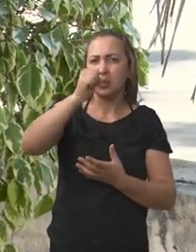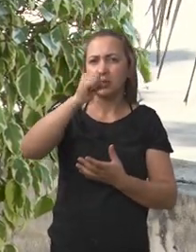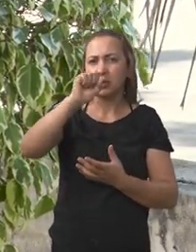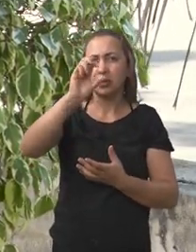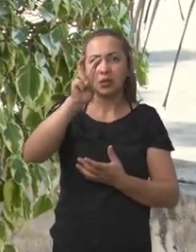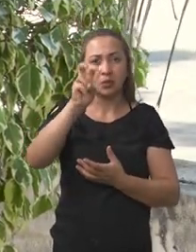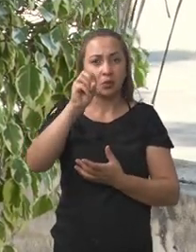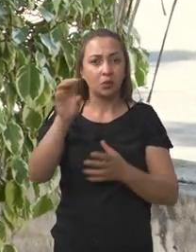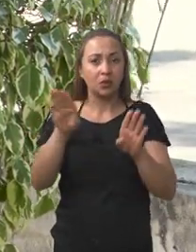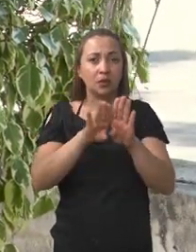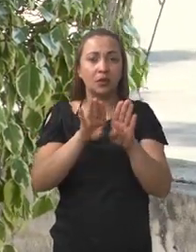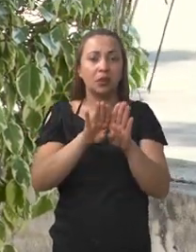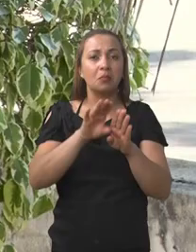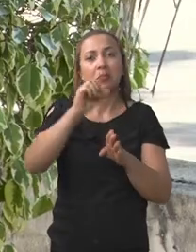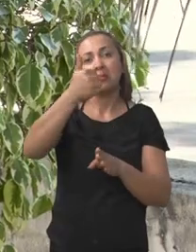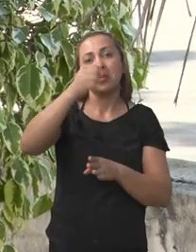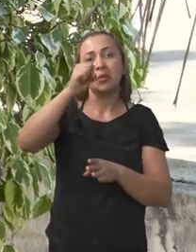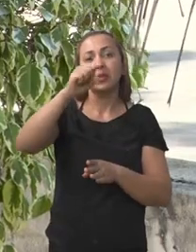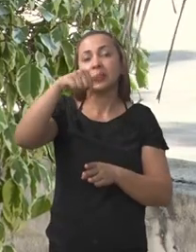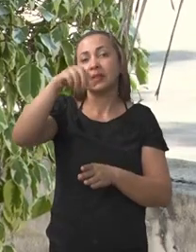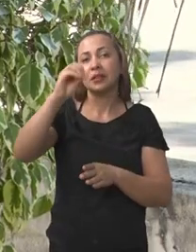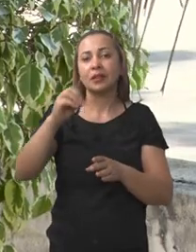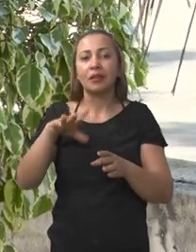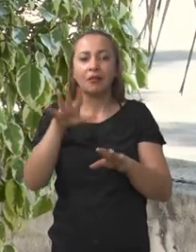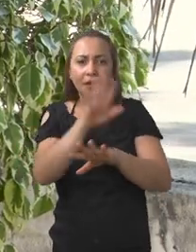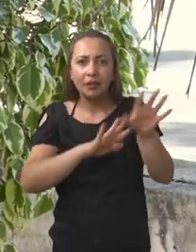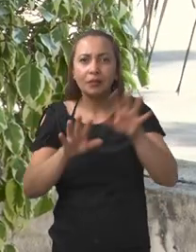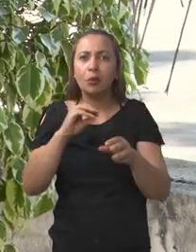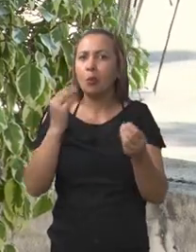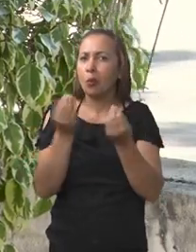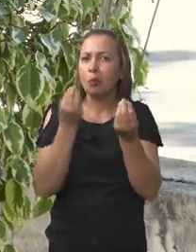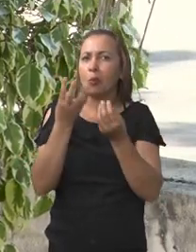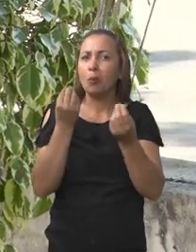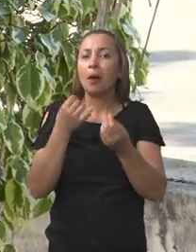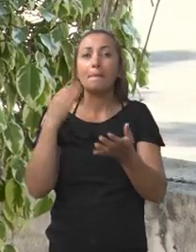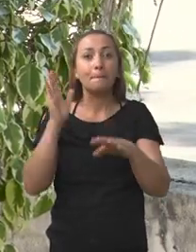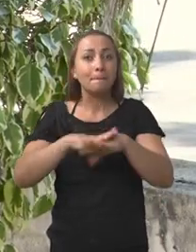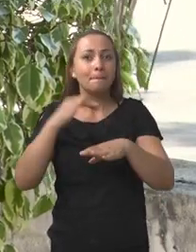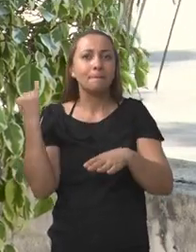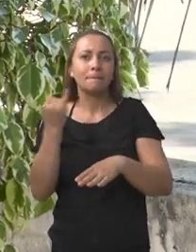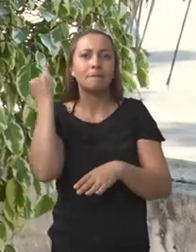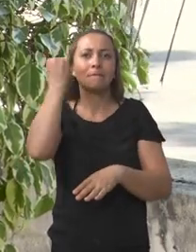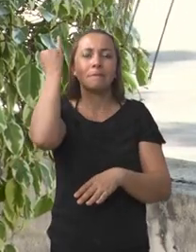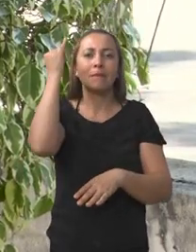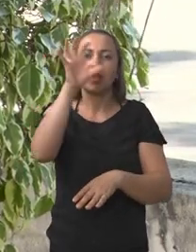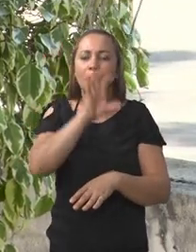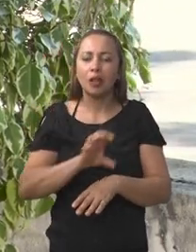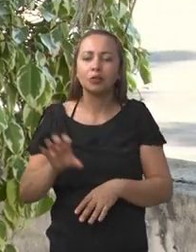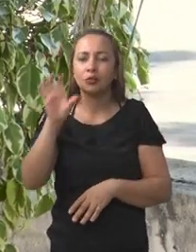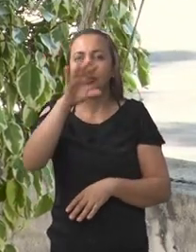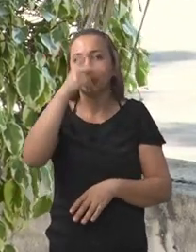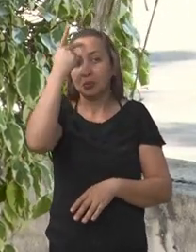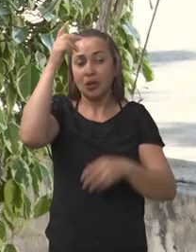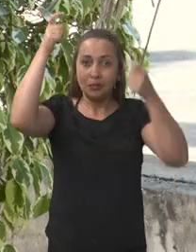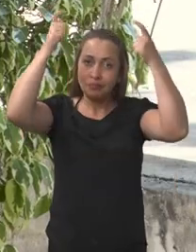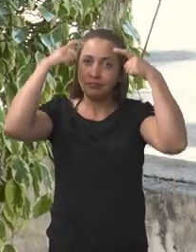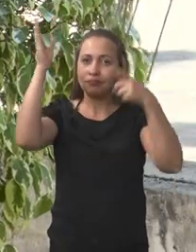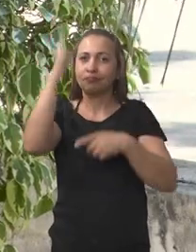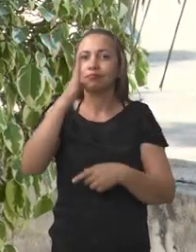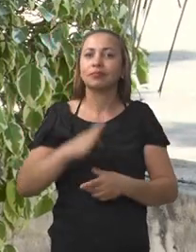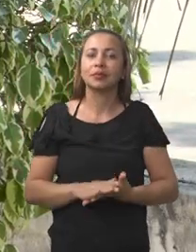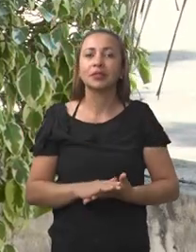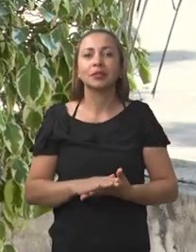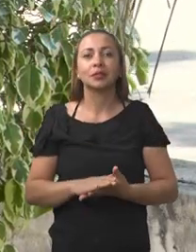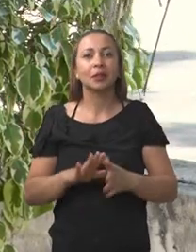1860, tratavam daquela região como uma das regiões mais importantes, né? Da província da Bahia e também do Império do